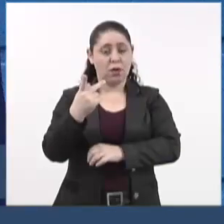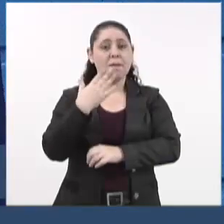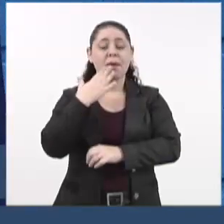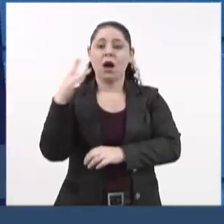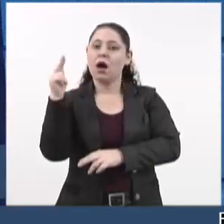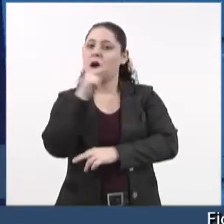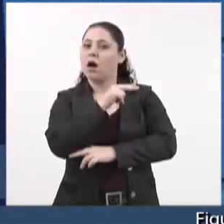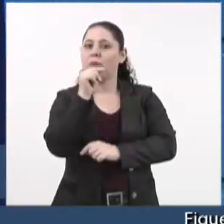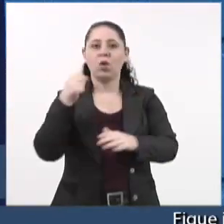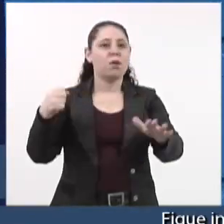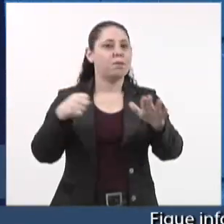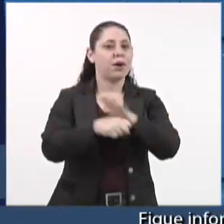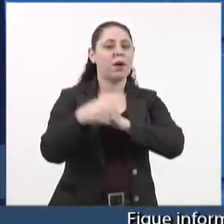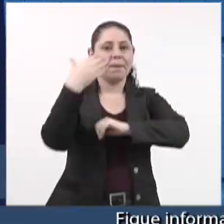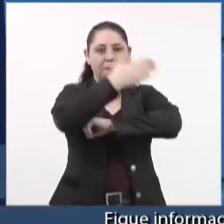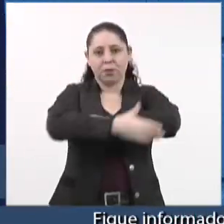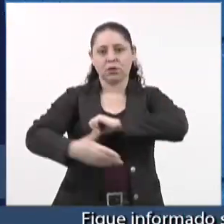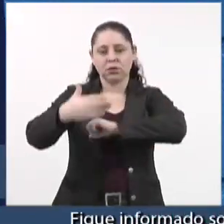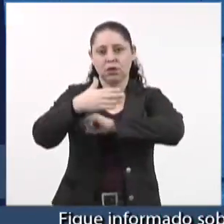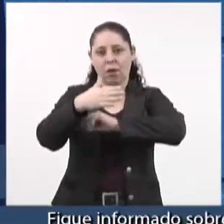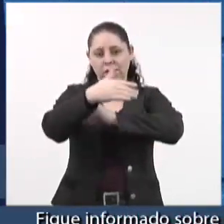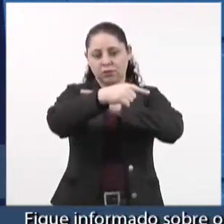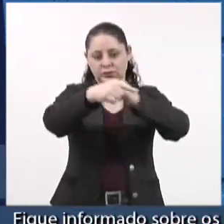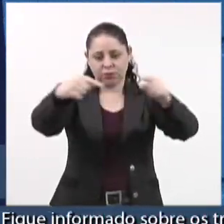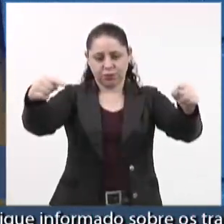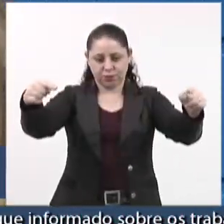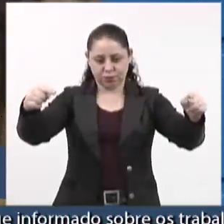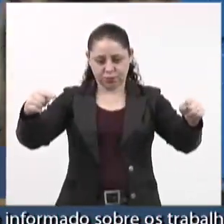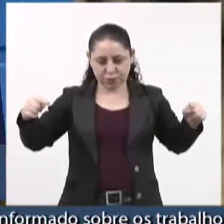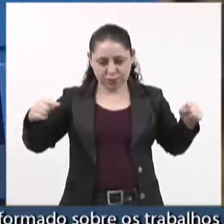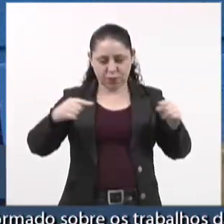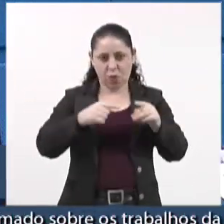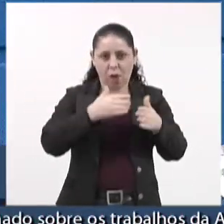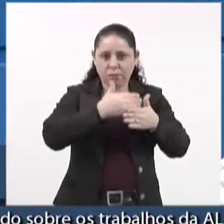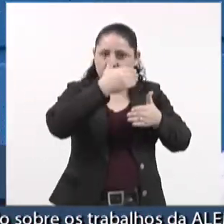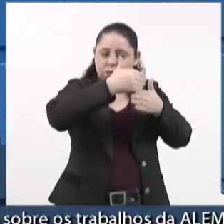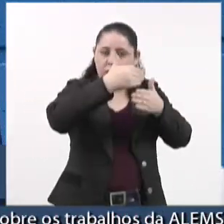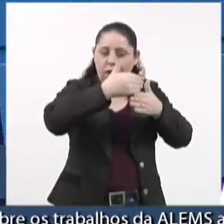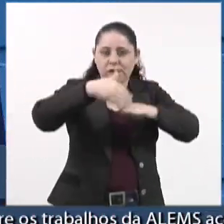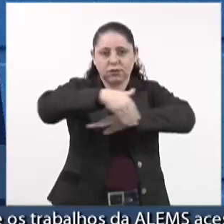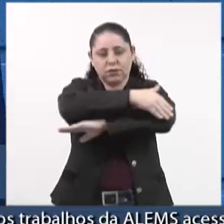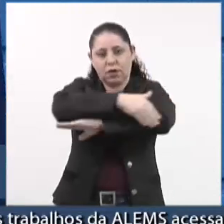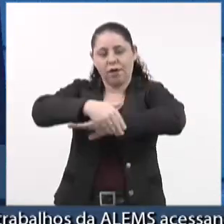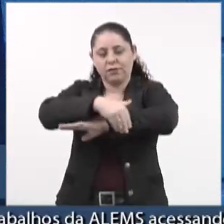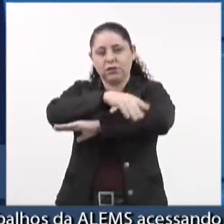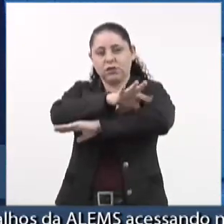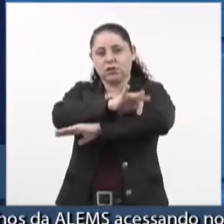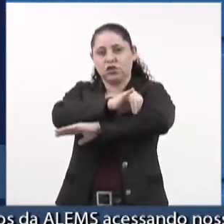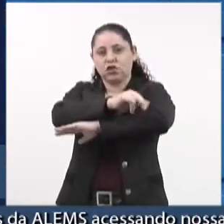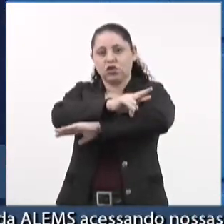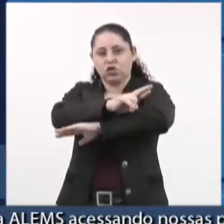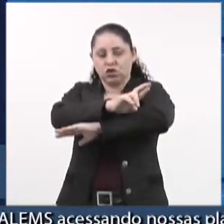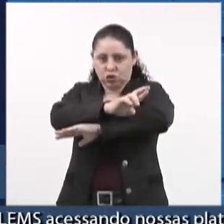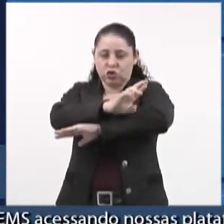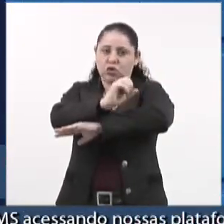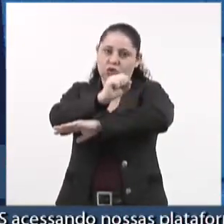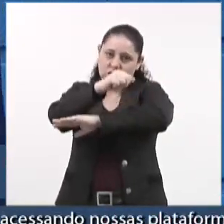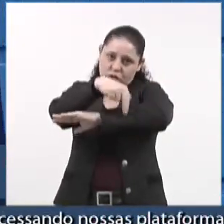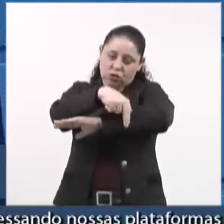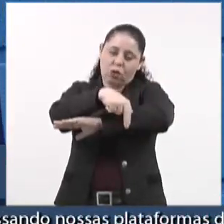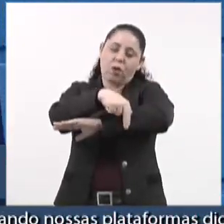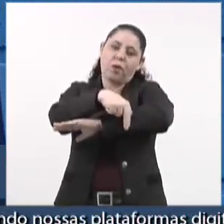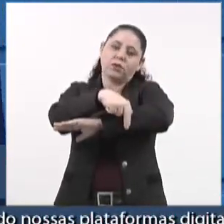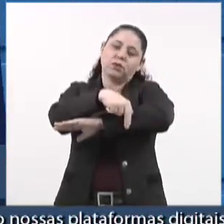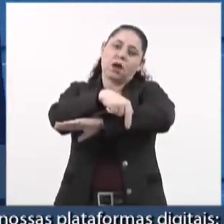urgência a implantação da proteção lateral, guarde-reio ou mureta, entre a Avenida Vereador Tirson de Almeida, na altura da Rua Campestre,